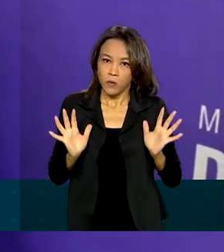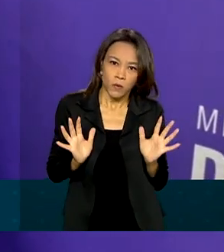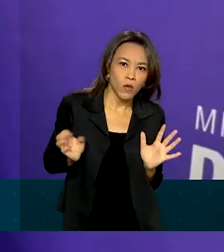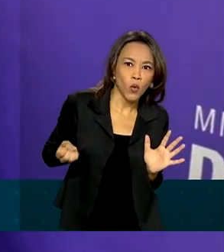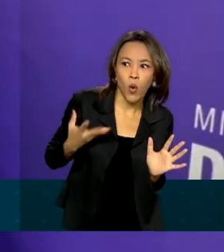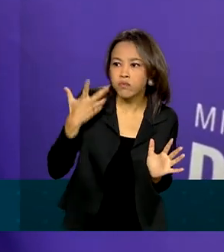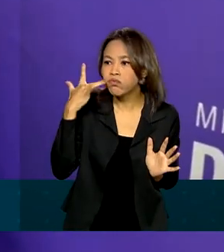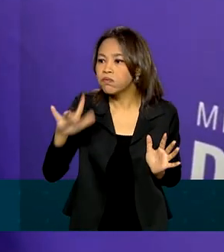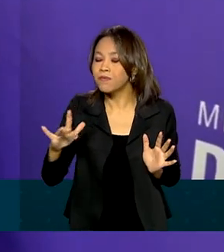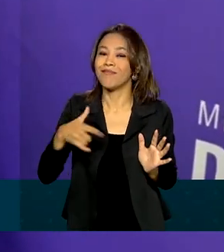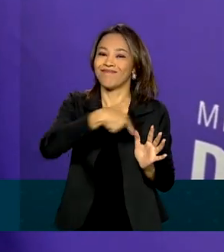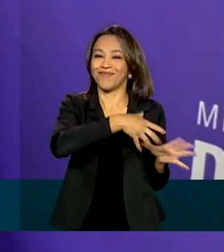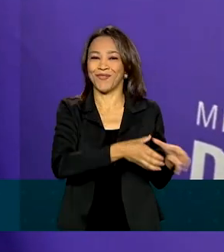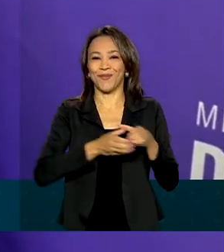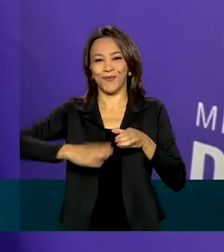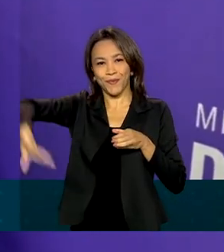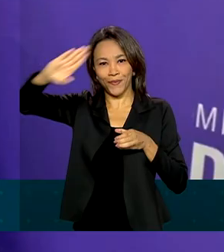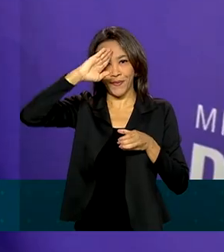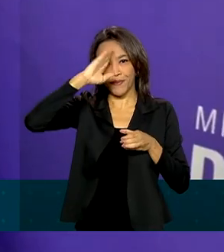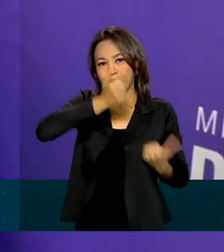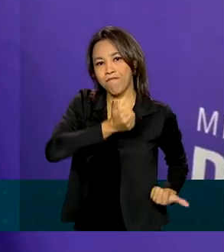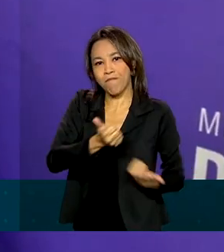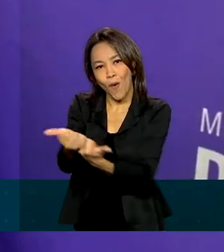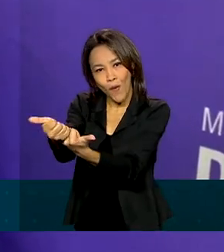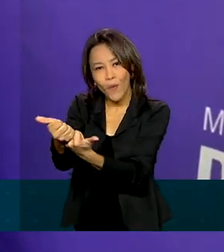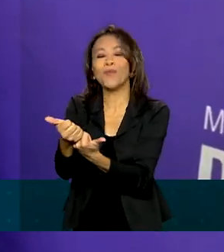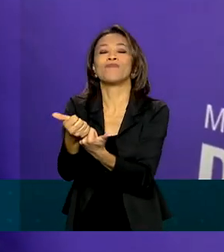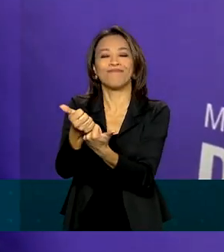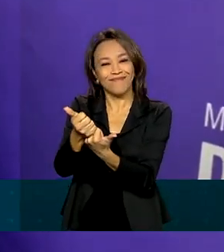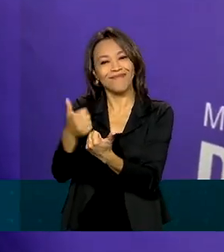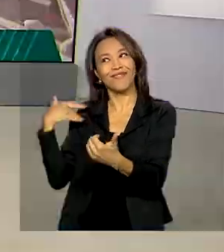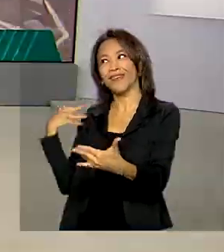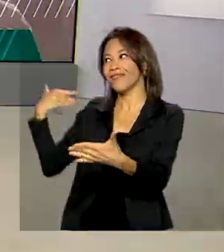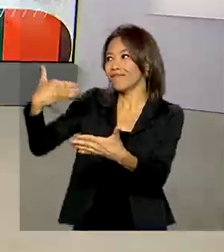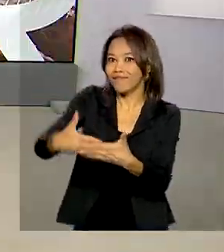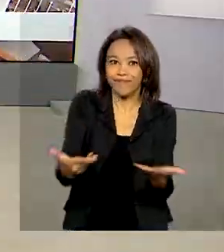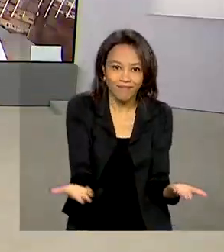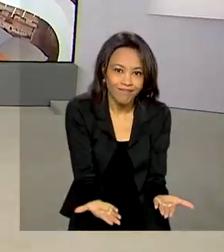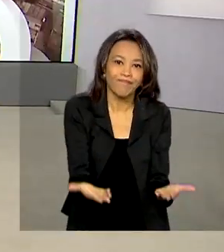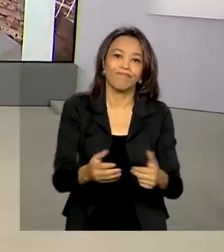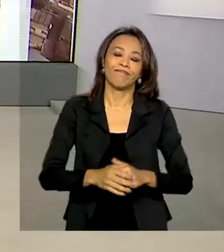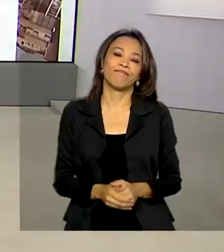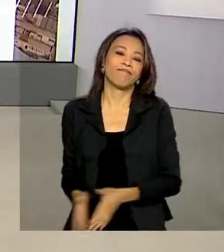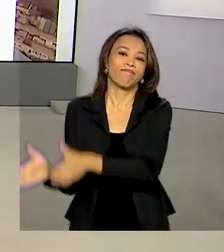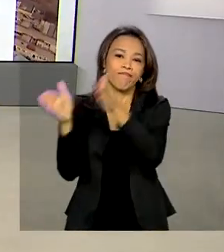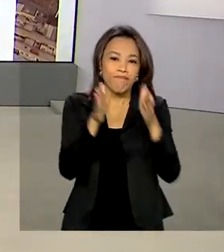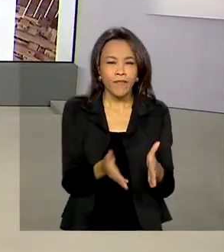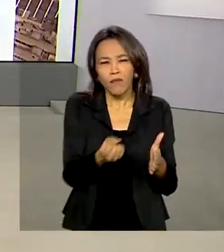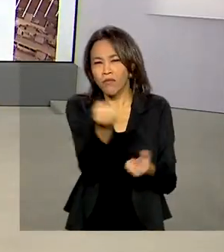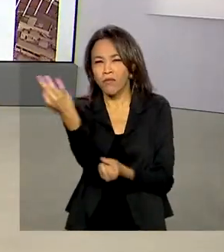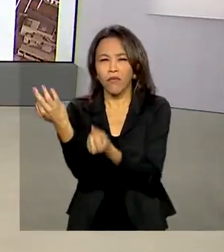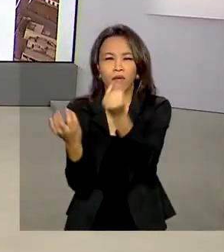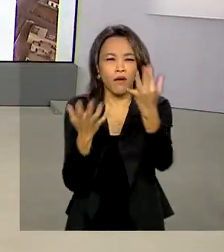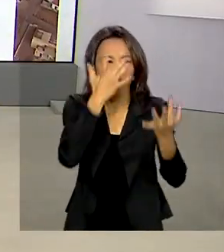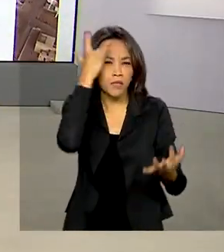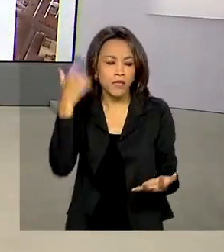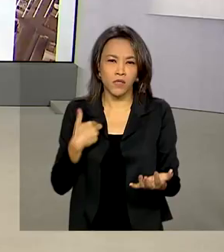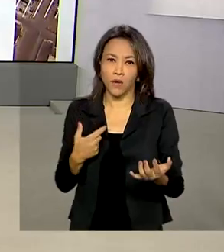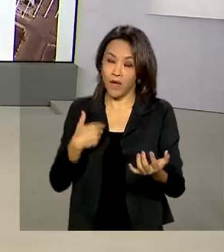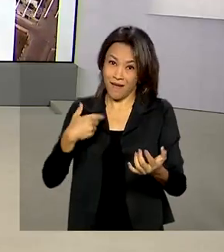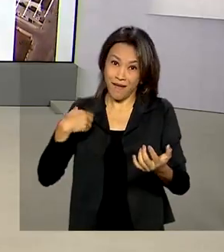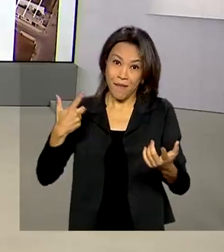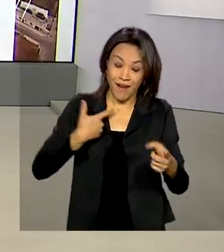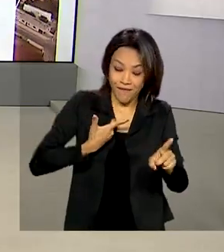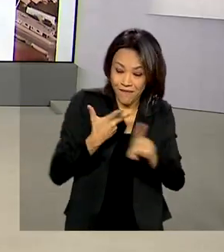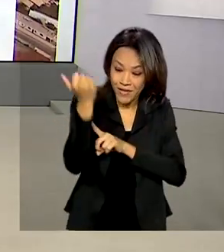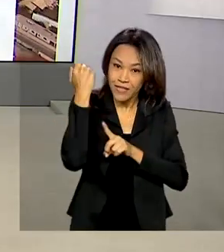novo, as Forças Armadas estarão juntas com a população como estiveram agora. E para muita gente, vencer a batalha contra a Covid